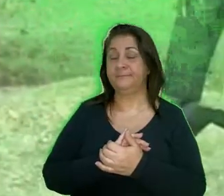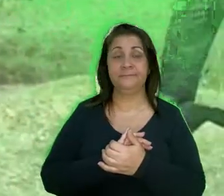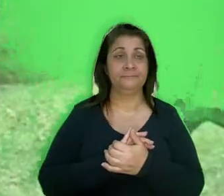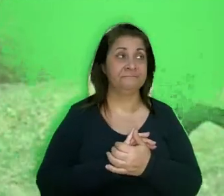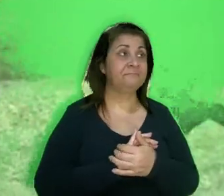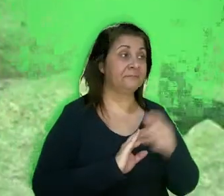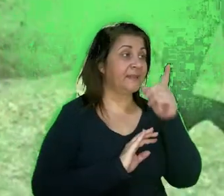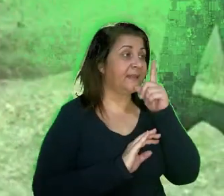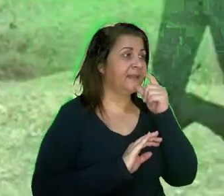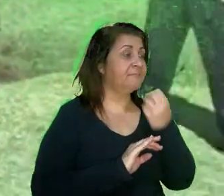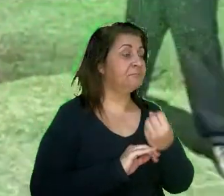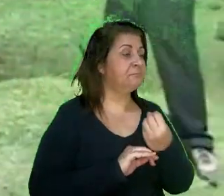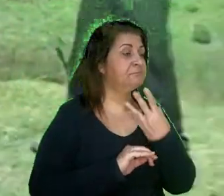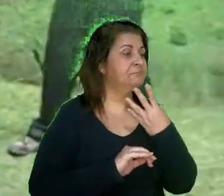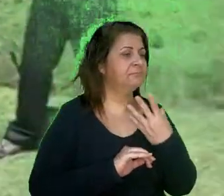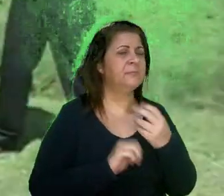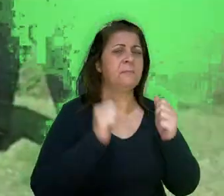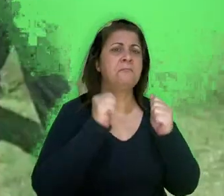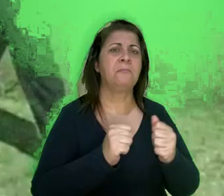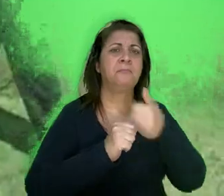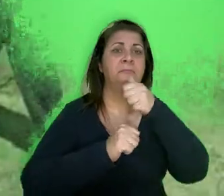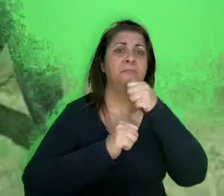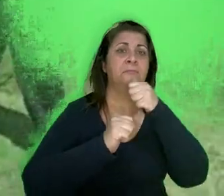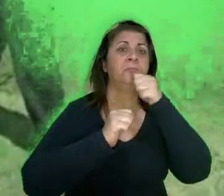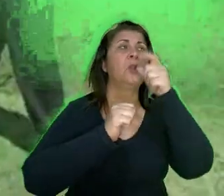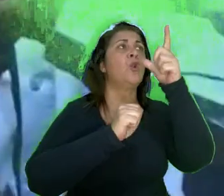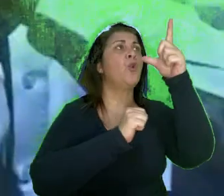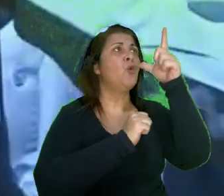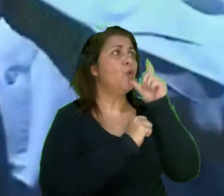Essa é boa Beba tudo